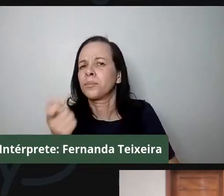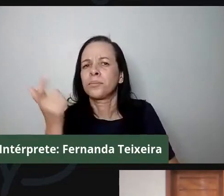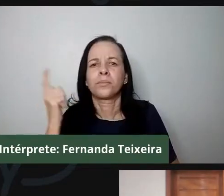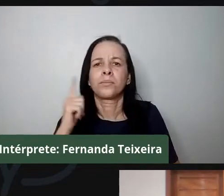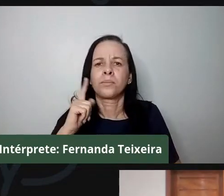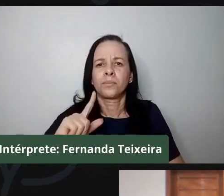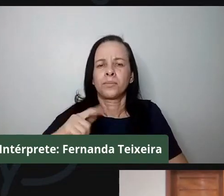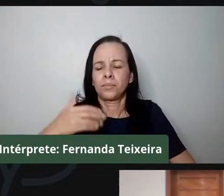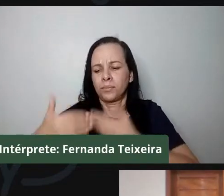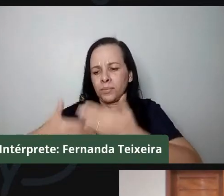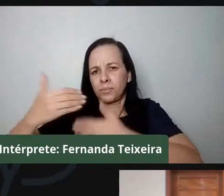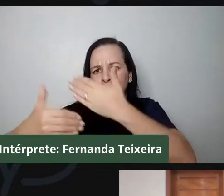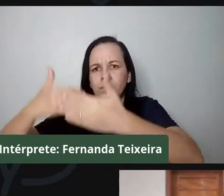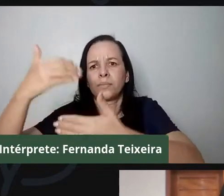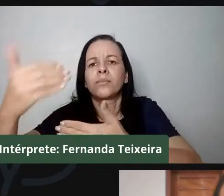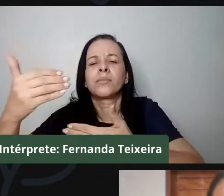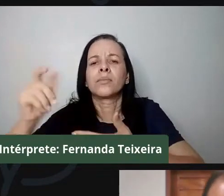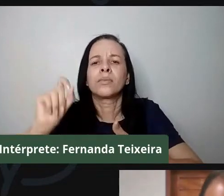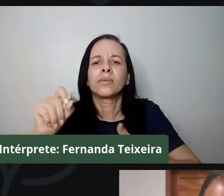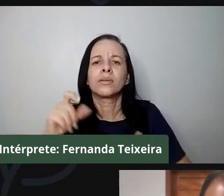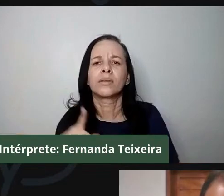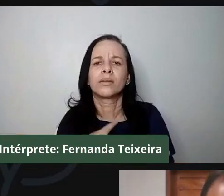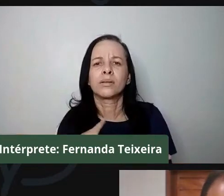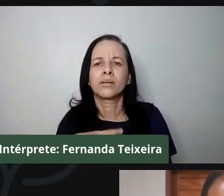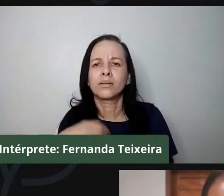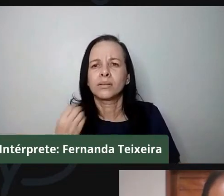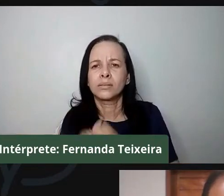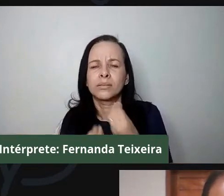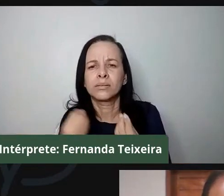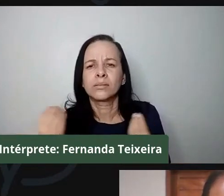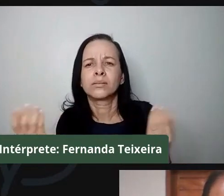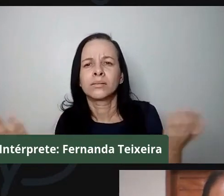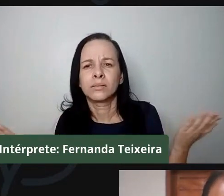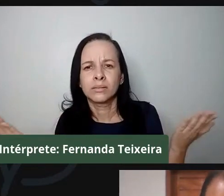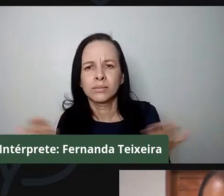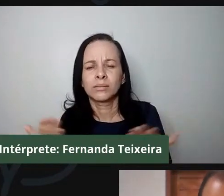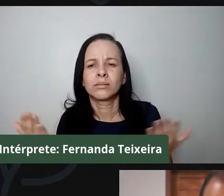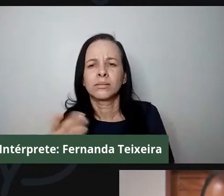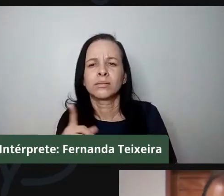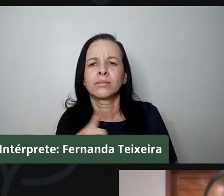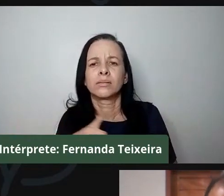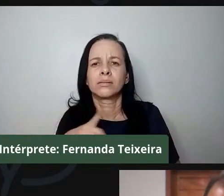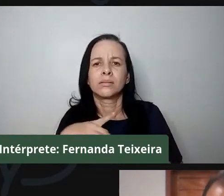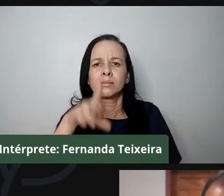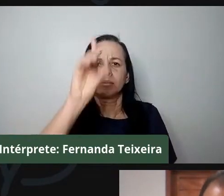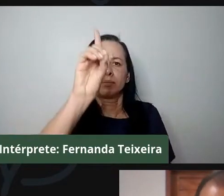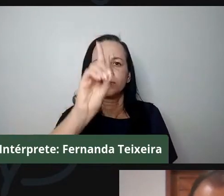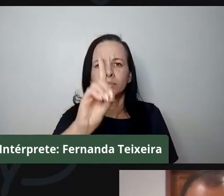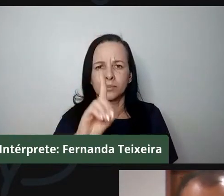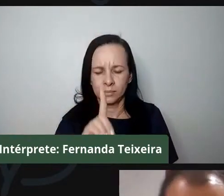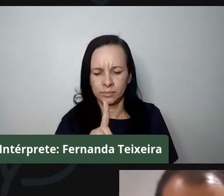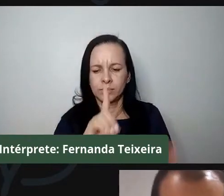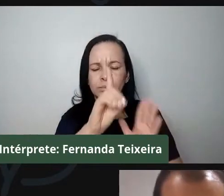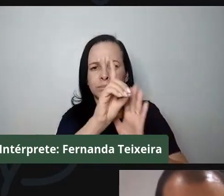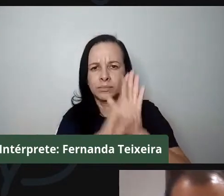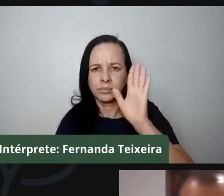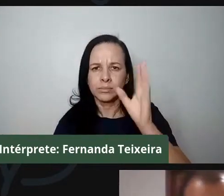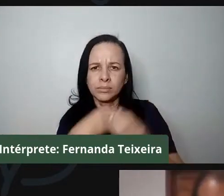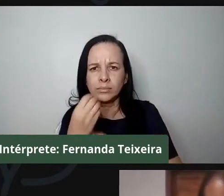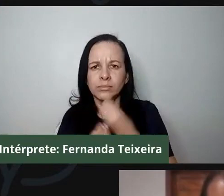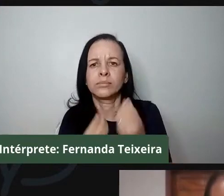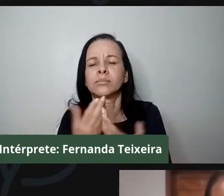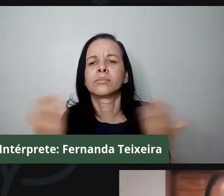Paralelo a isso, Joalã, você tem aqui, você teve recentemente, não me lembro aqui, um decreto do governo estadual viabilizando